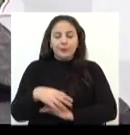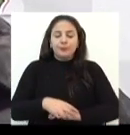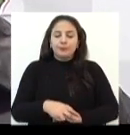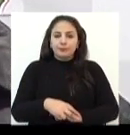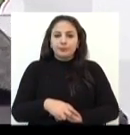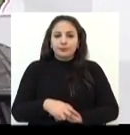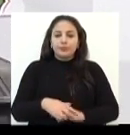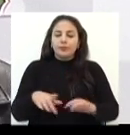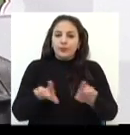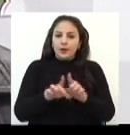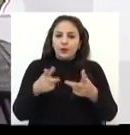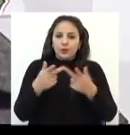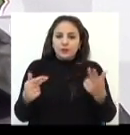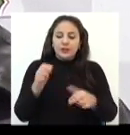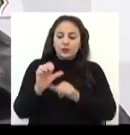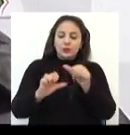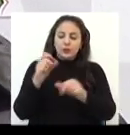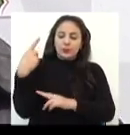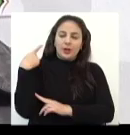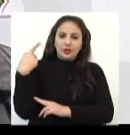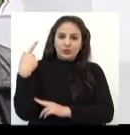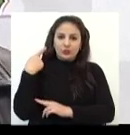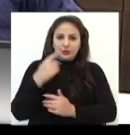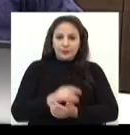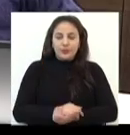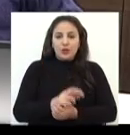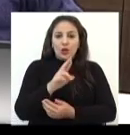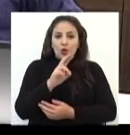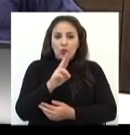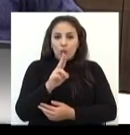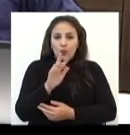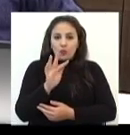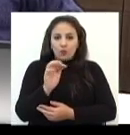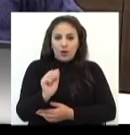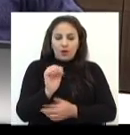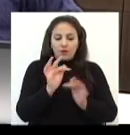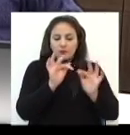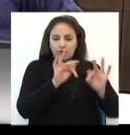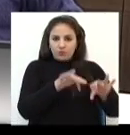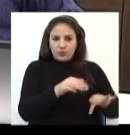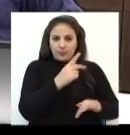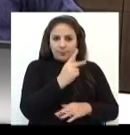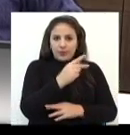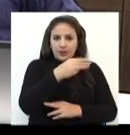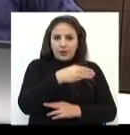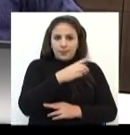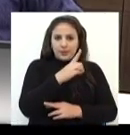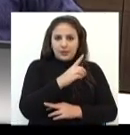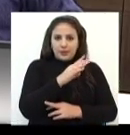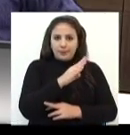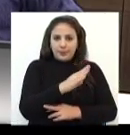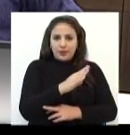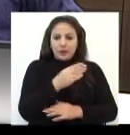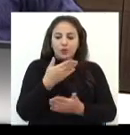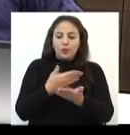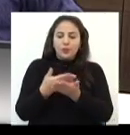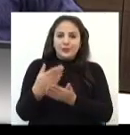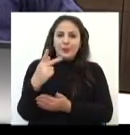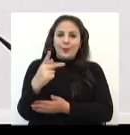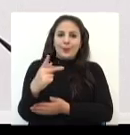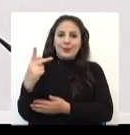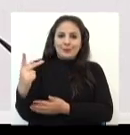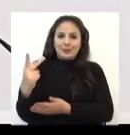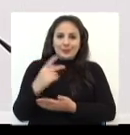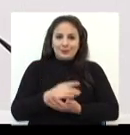a troca de sigla, que aconteceu este ano. Rufa deixou o PMDB e ingressou no Partido Progressista.